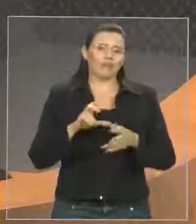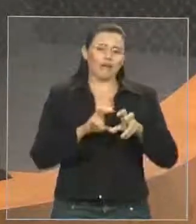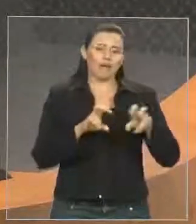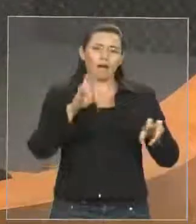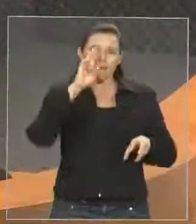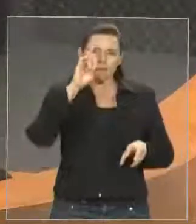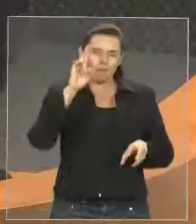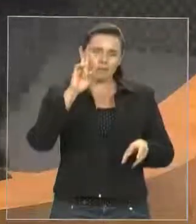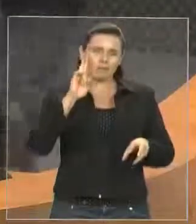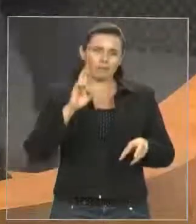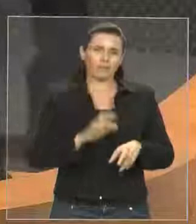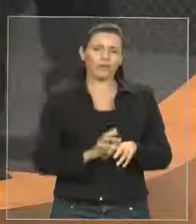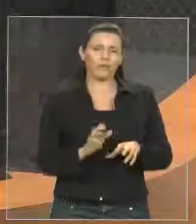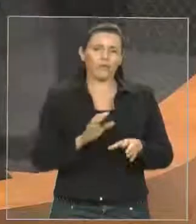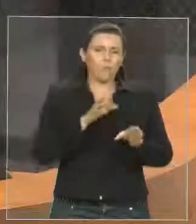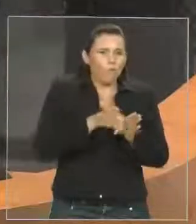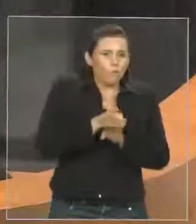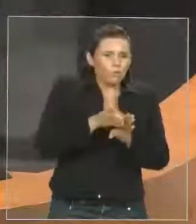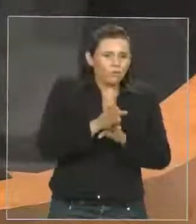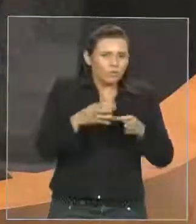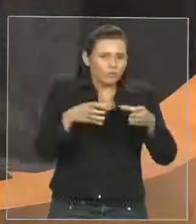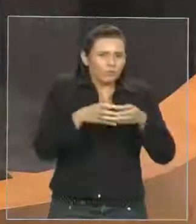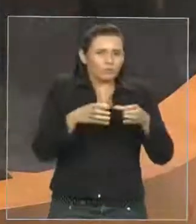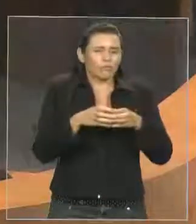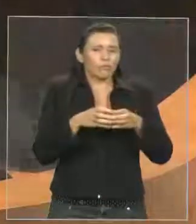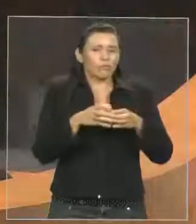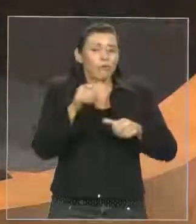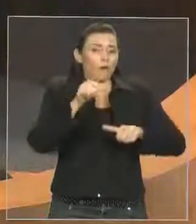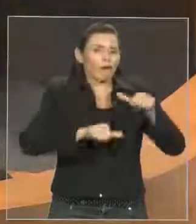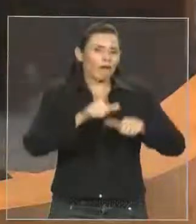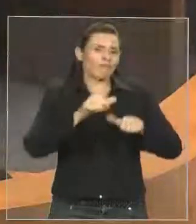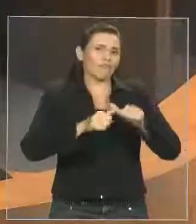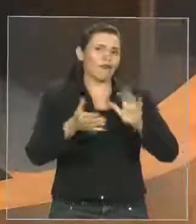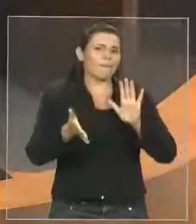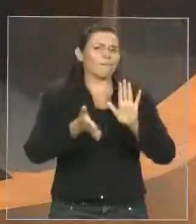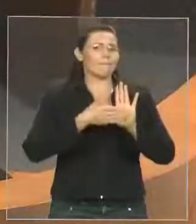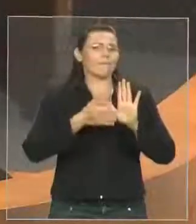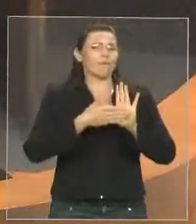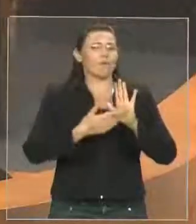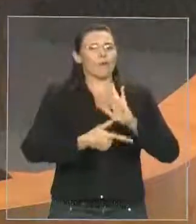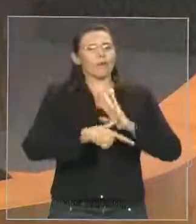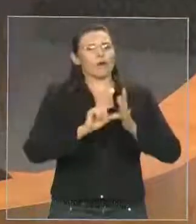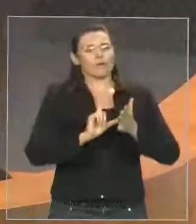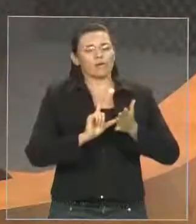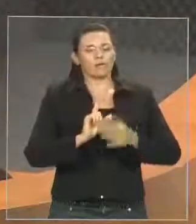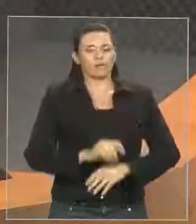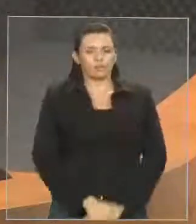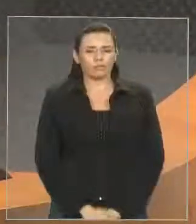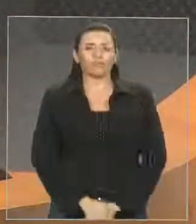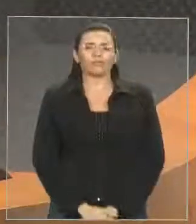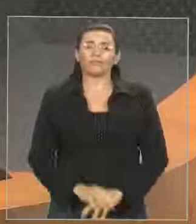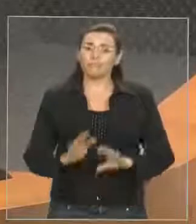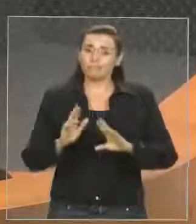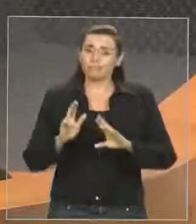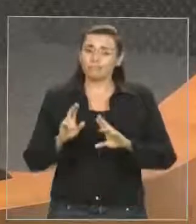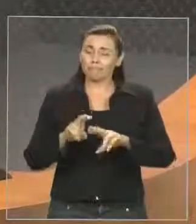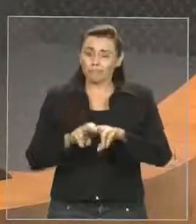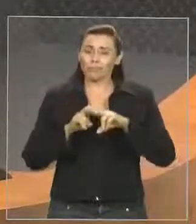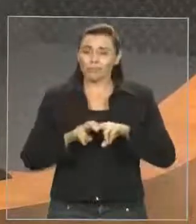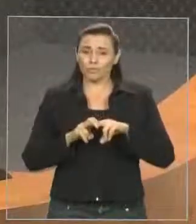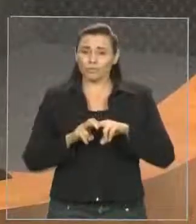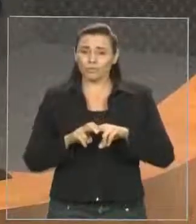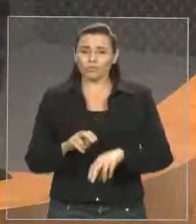no século XIII, que ditava e que dava os ditames de como deveria ser feito, de igual modo e de igual monta, que acontece hoje no